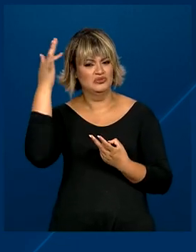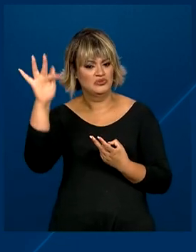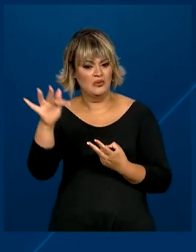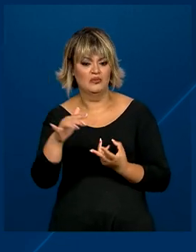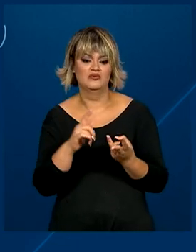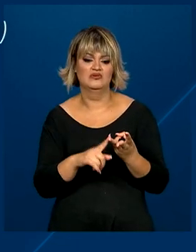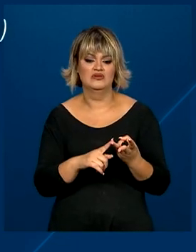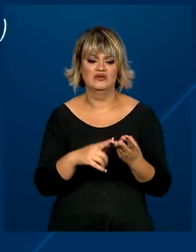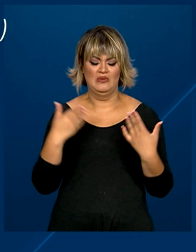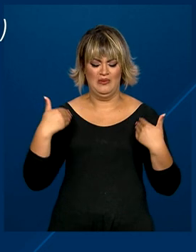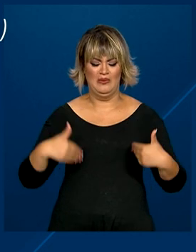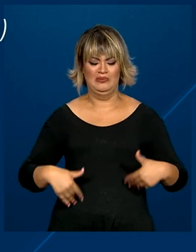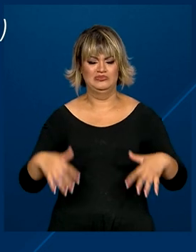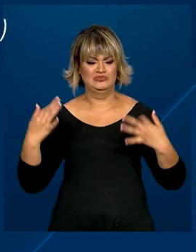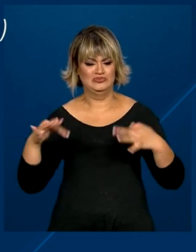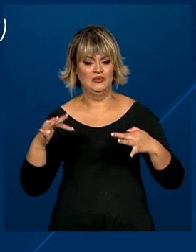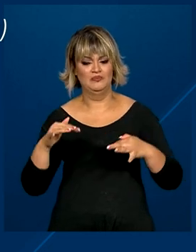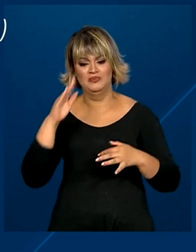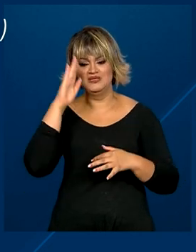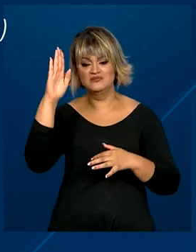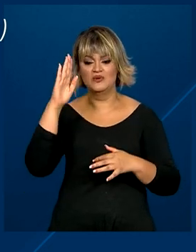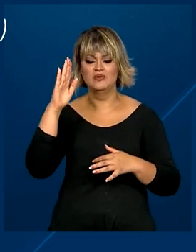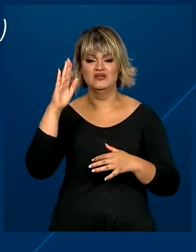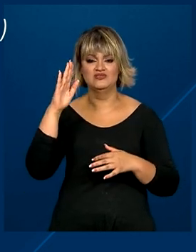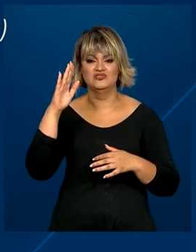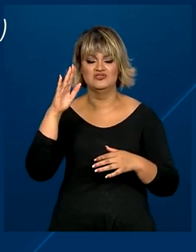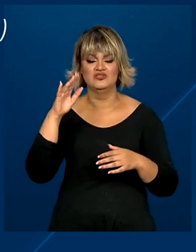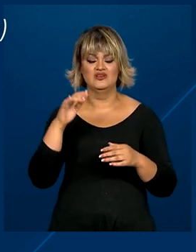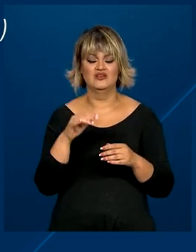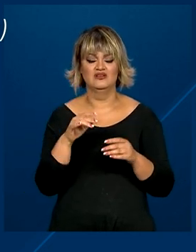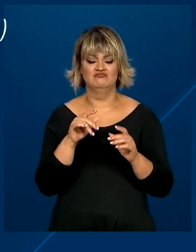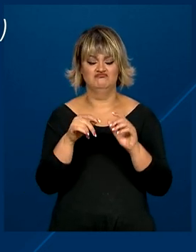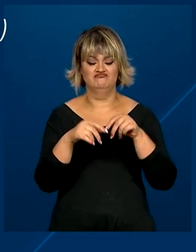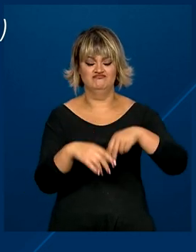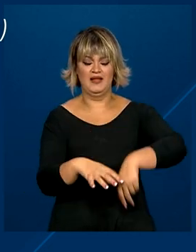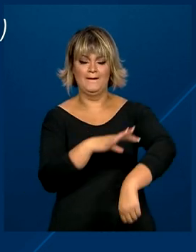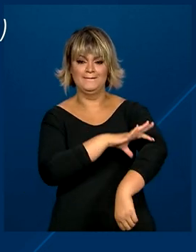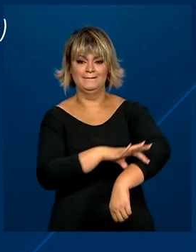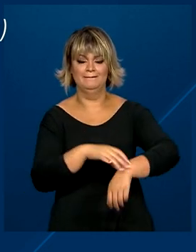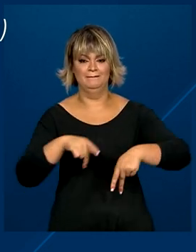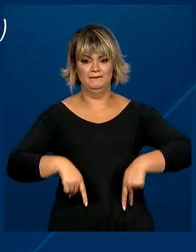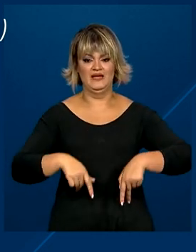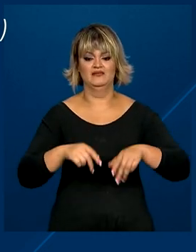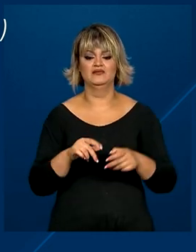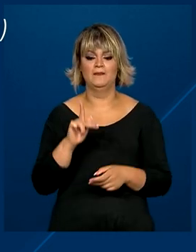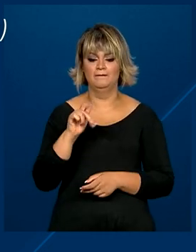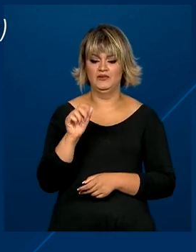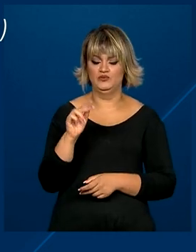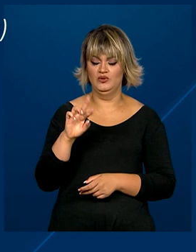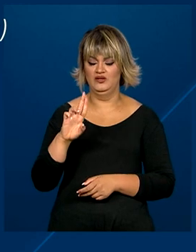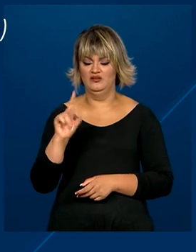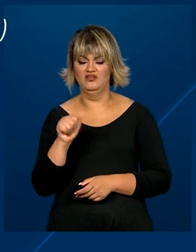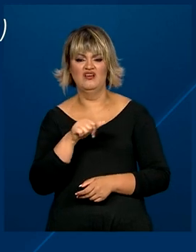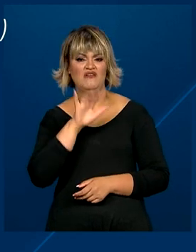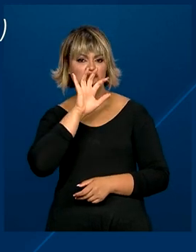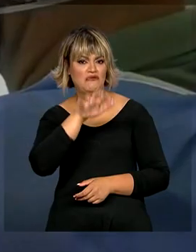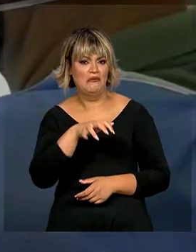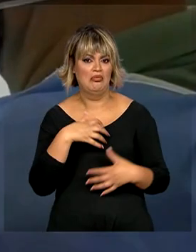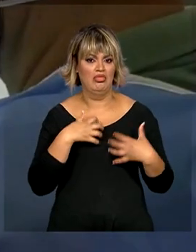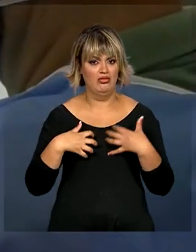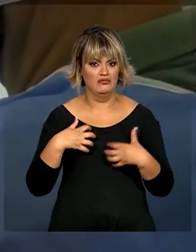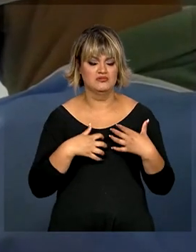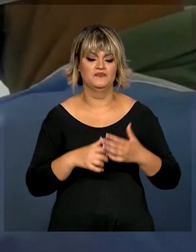cabeça, dor muscular, principalmente nas panturrilhas, falta de apetite, náuseas e vômitos.